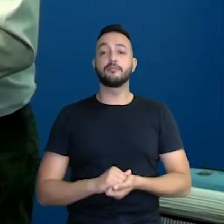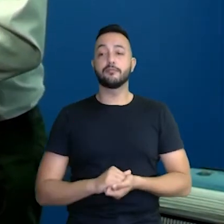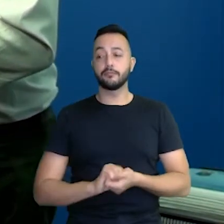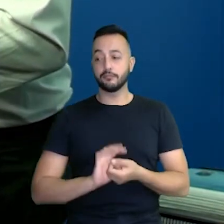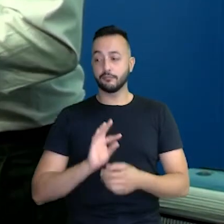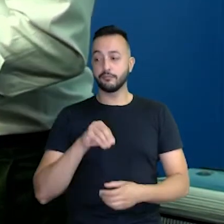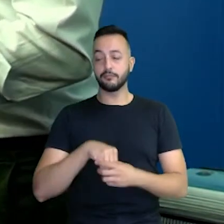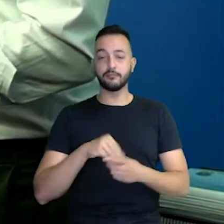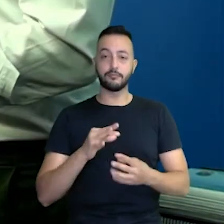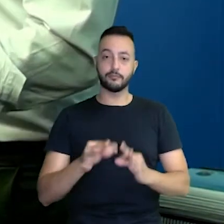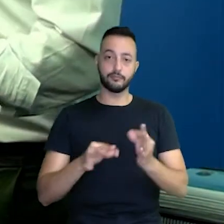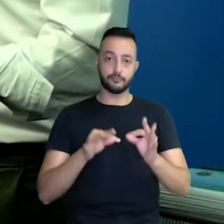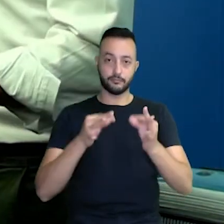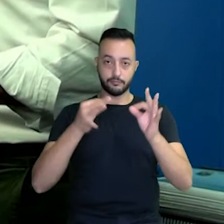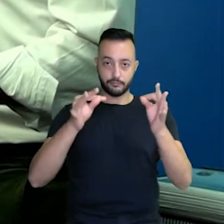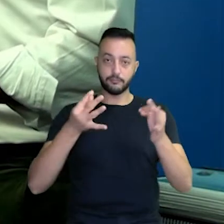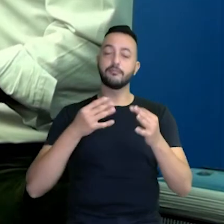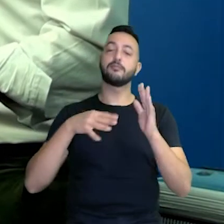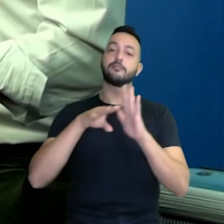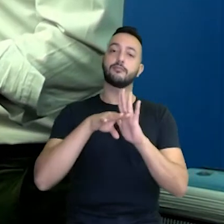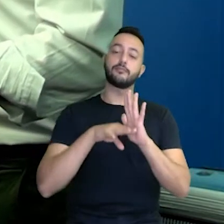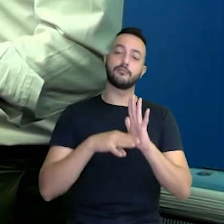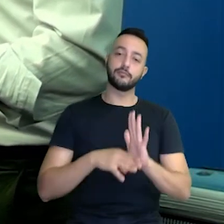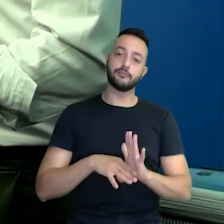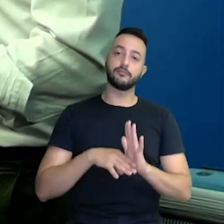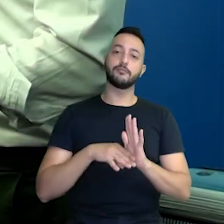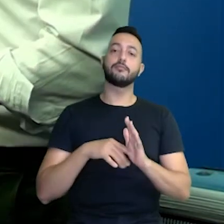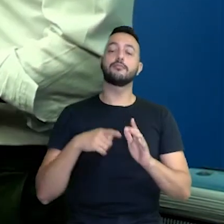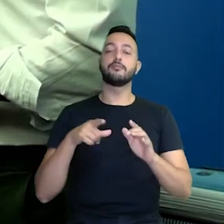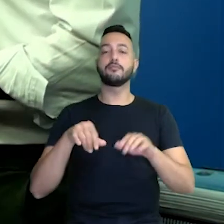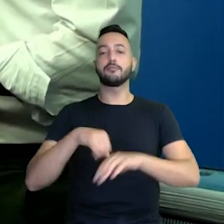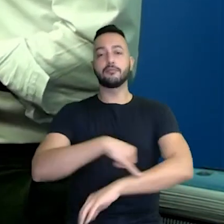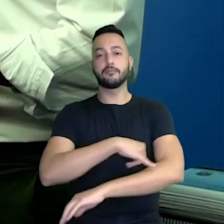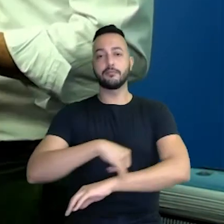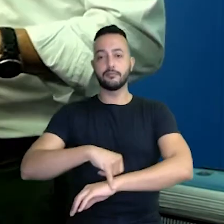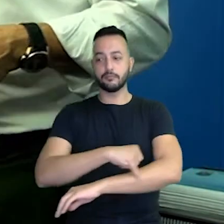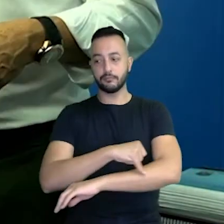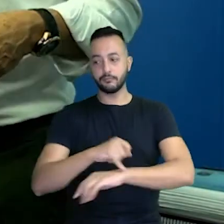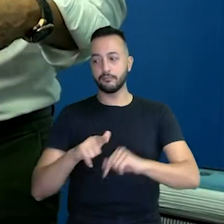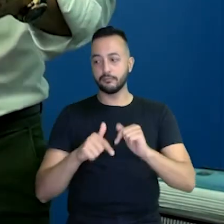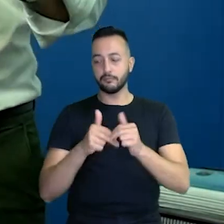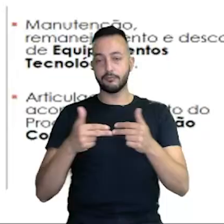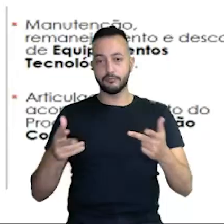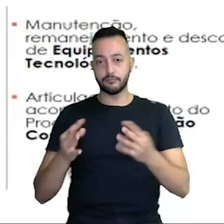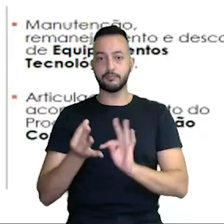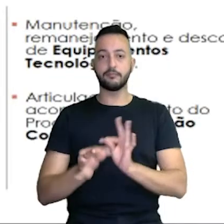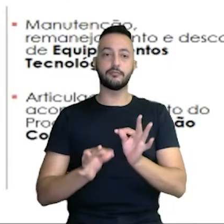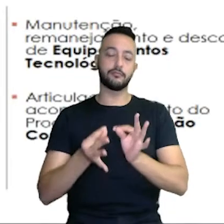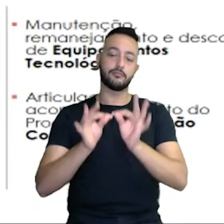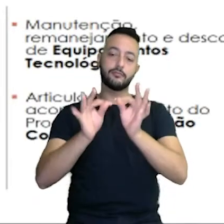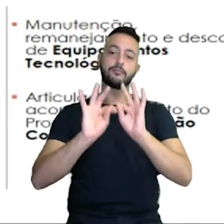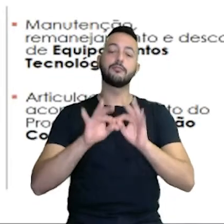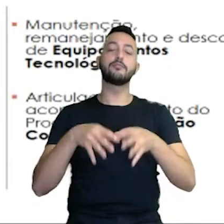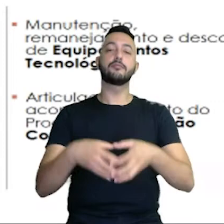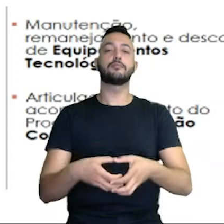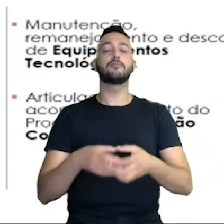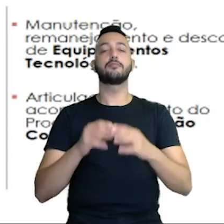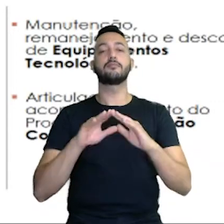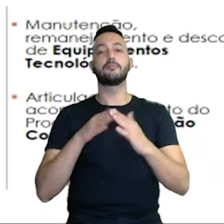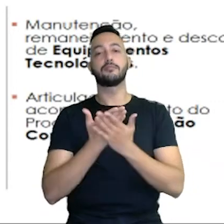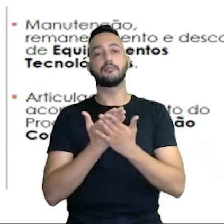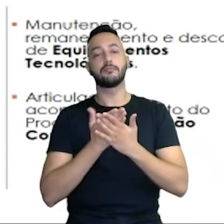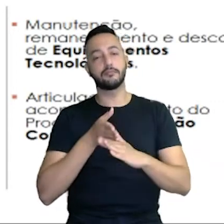o Núcleo de Tecnologia tem no seu plano de ação também o eixo de infraestrutura, equipamento tecnológico, que é uma equipe que vai à